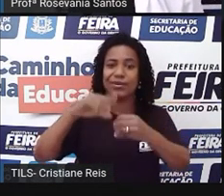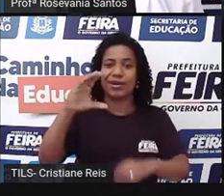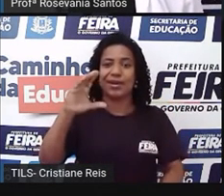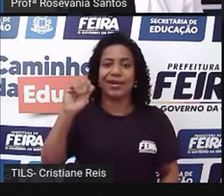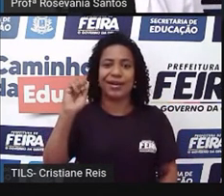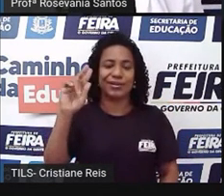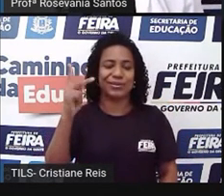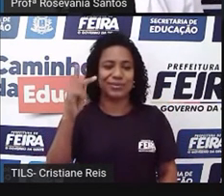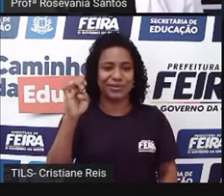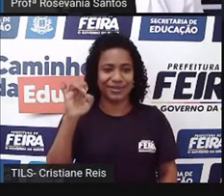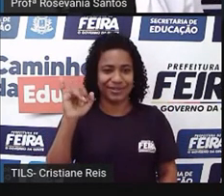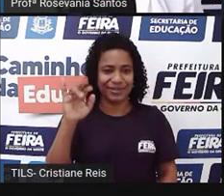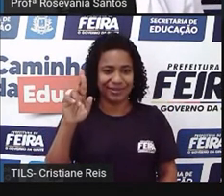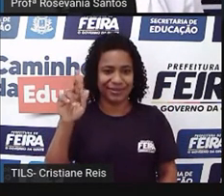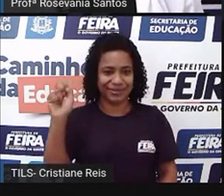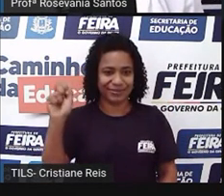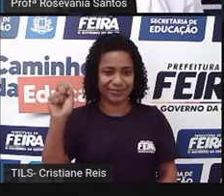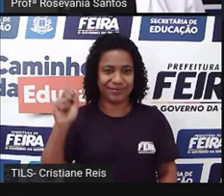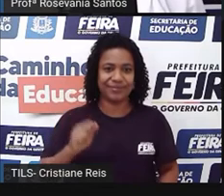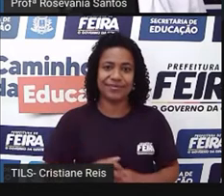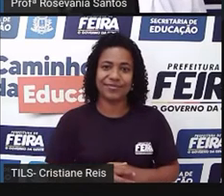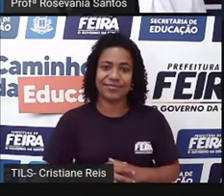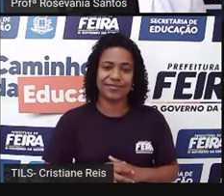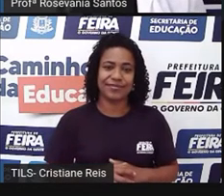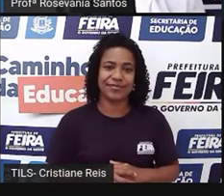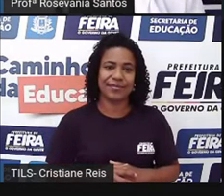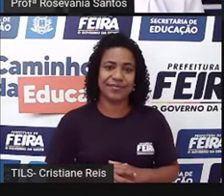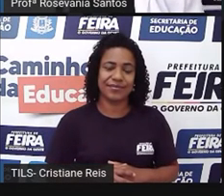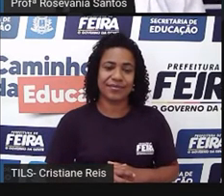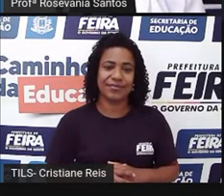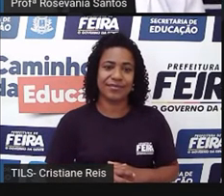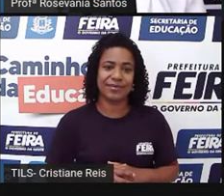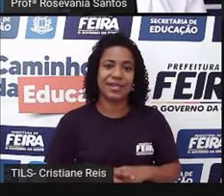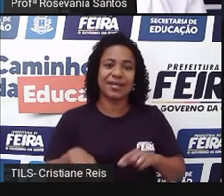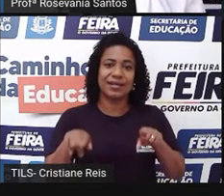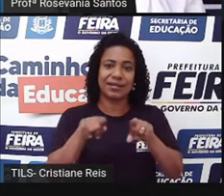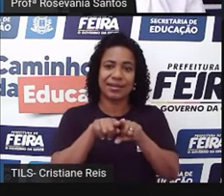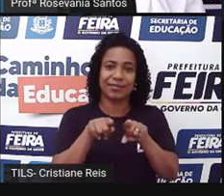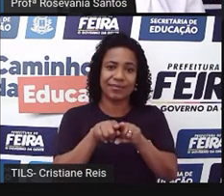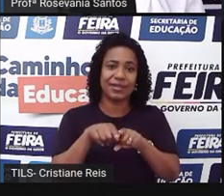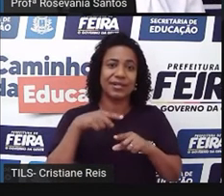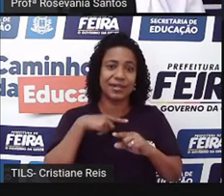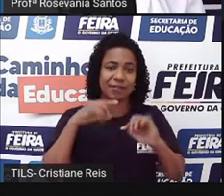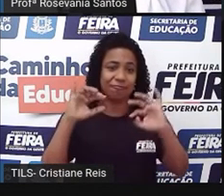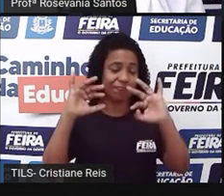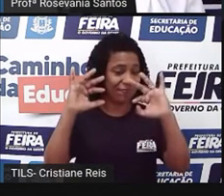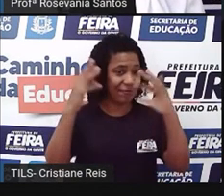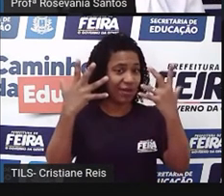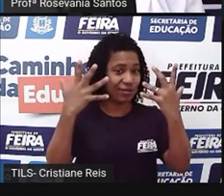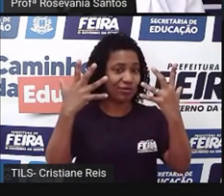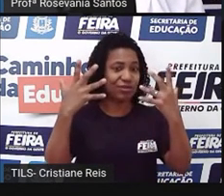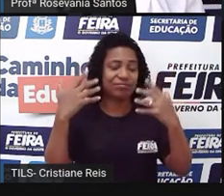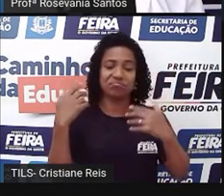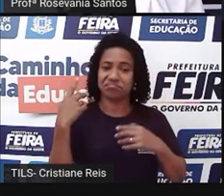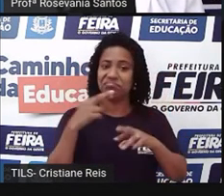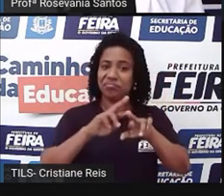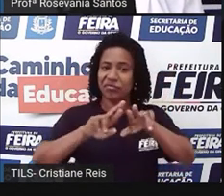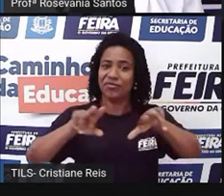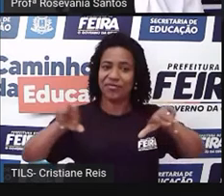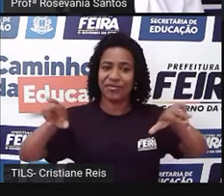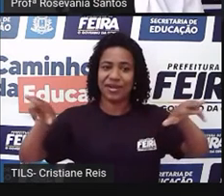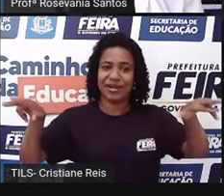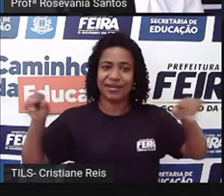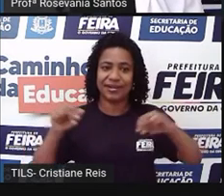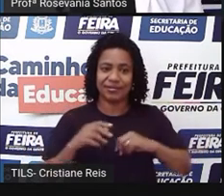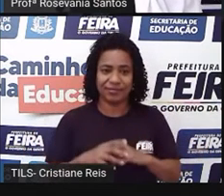É o famoso arraiá do quiabo, né? Então, de qualquer forma, a gente percebe que tem a feira,